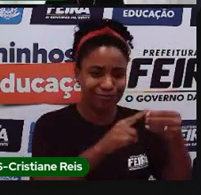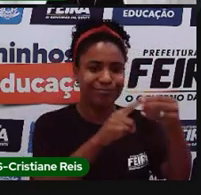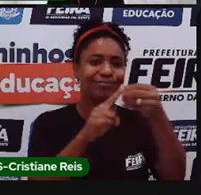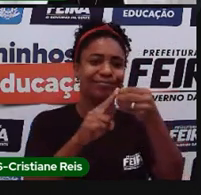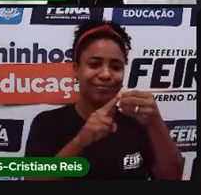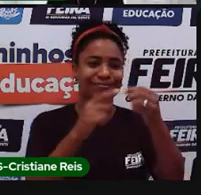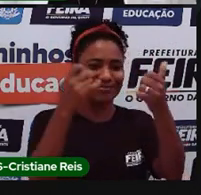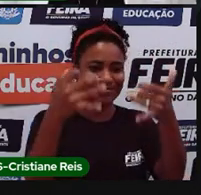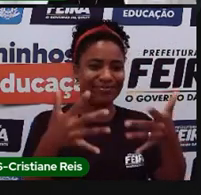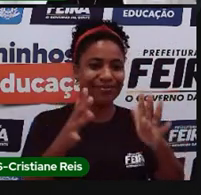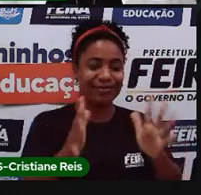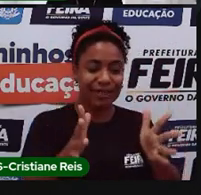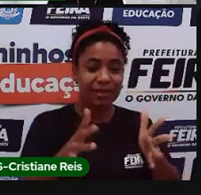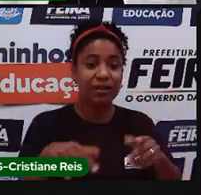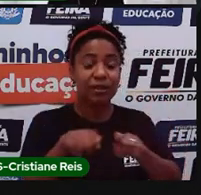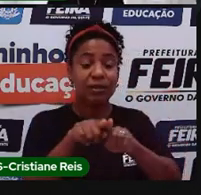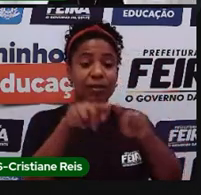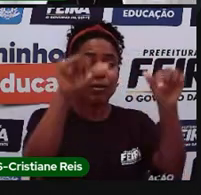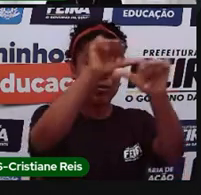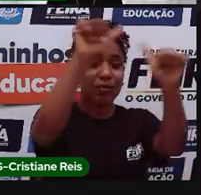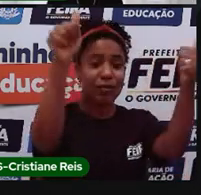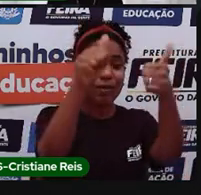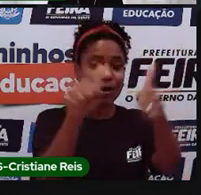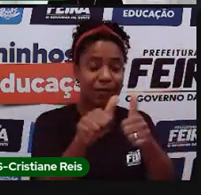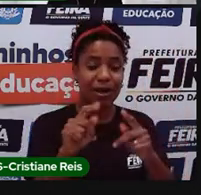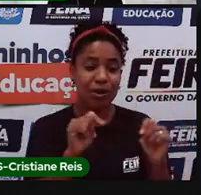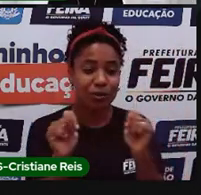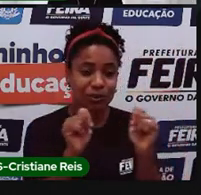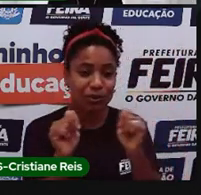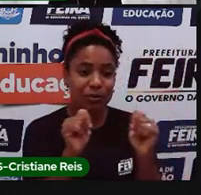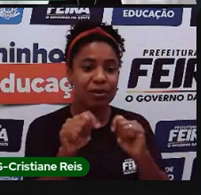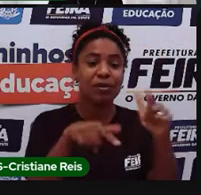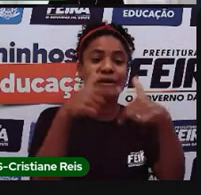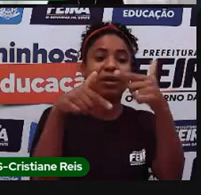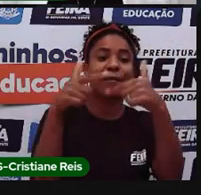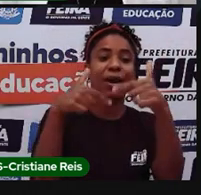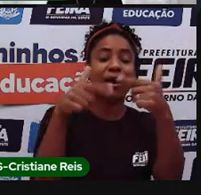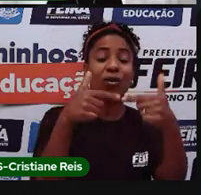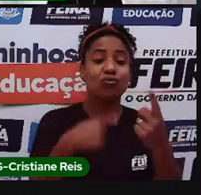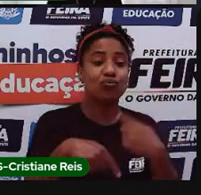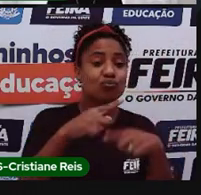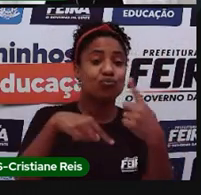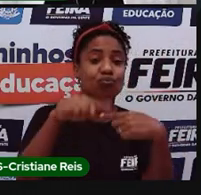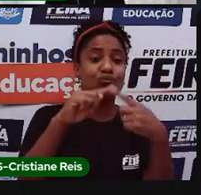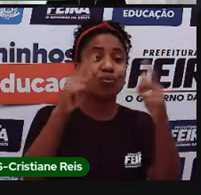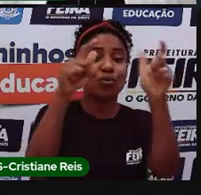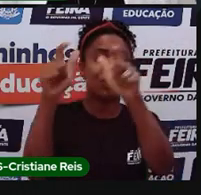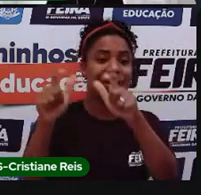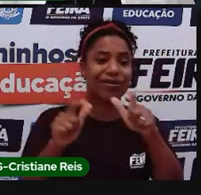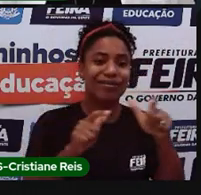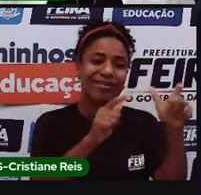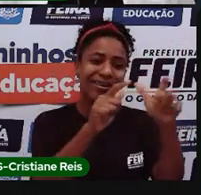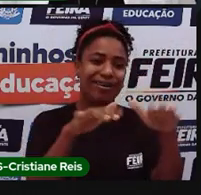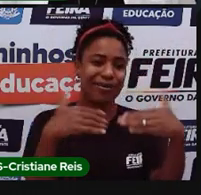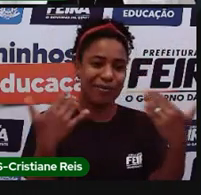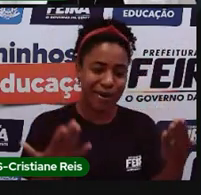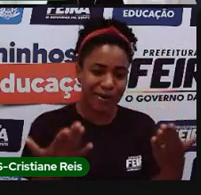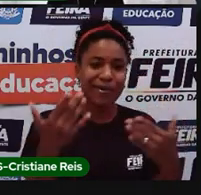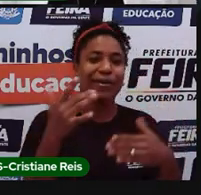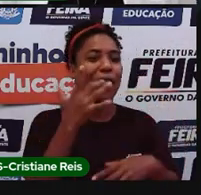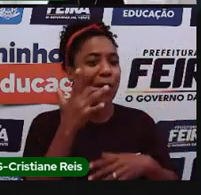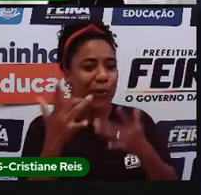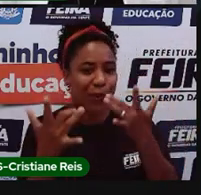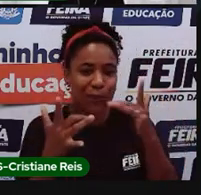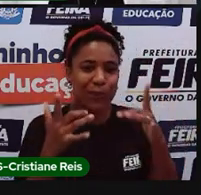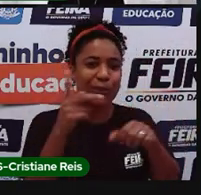como eu já falei, os mapas econômicos, que indicam as atividades produtivas do homem em determinada região, como o mapa de minerais, por